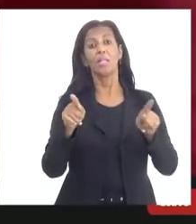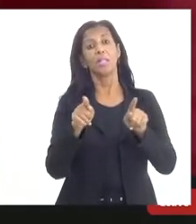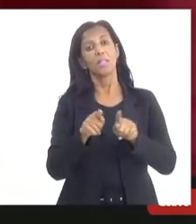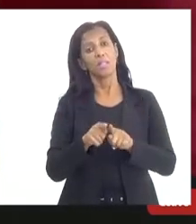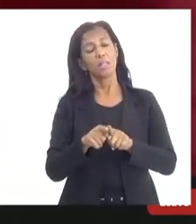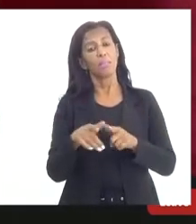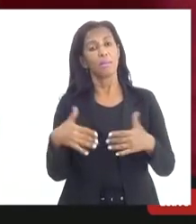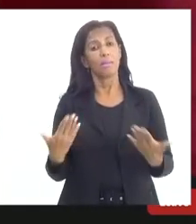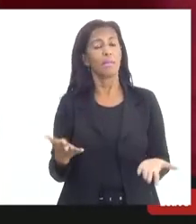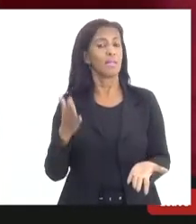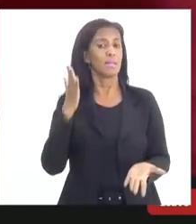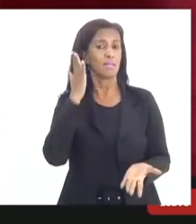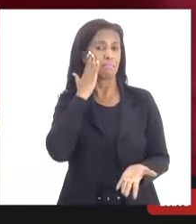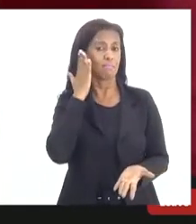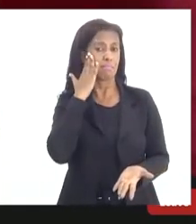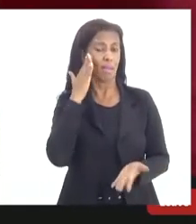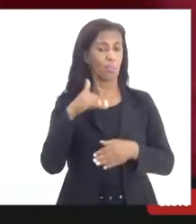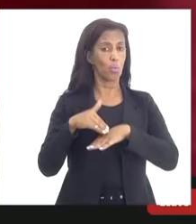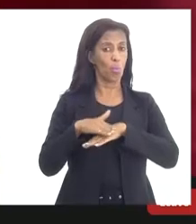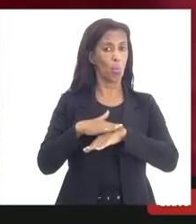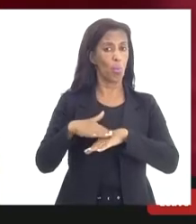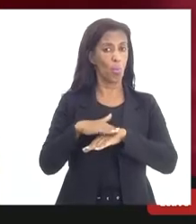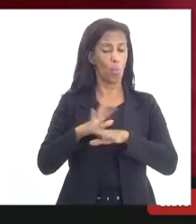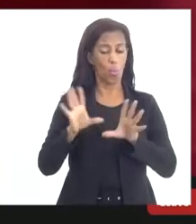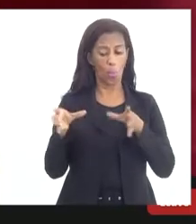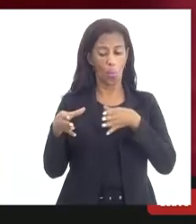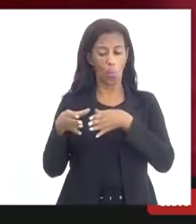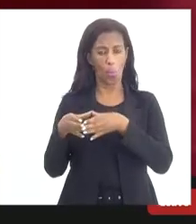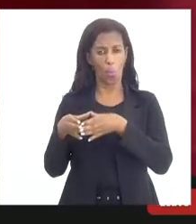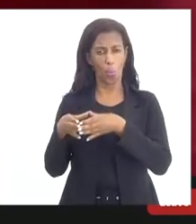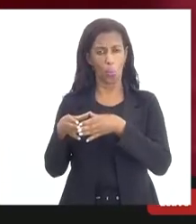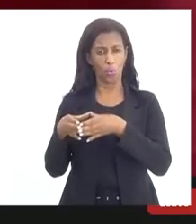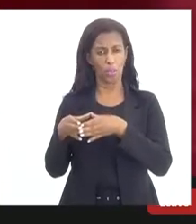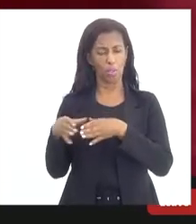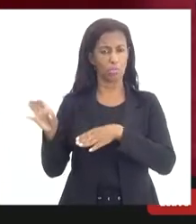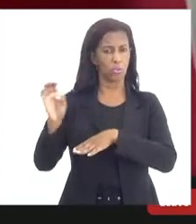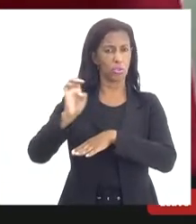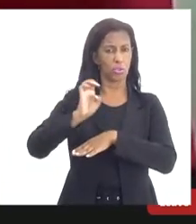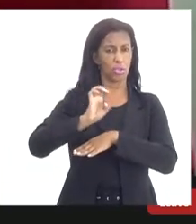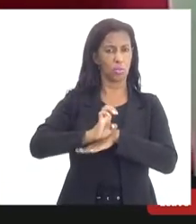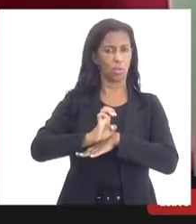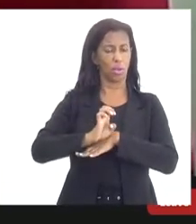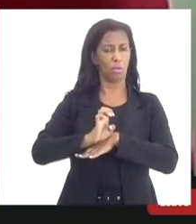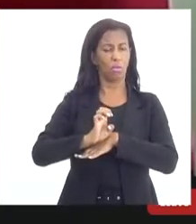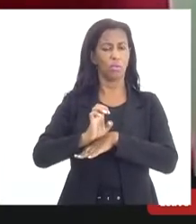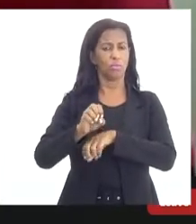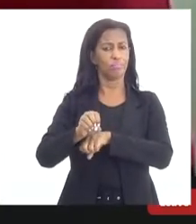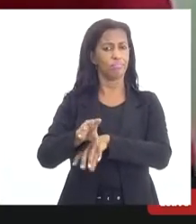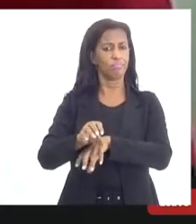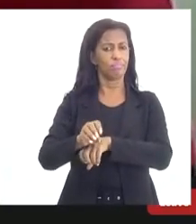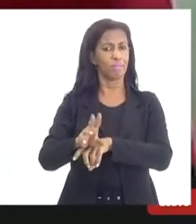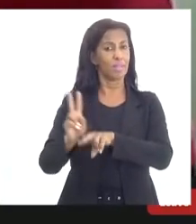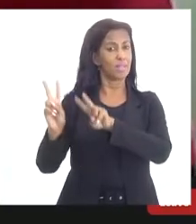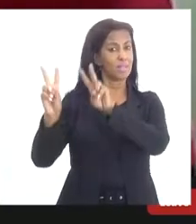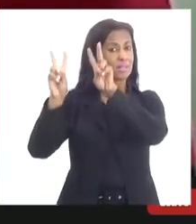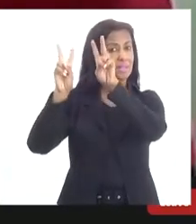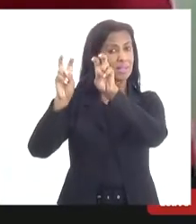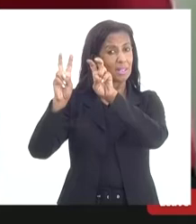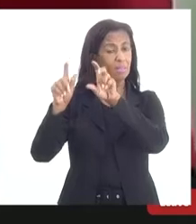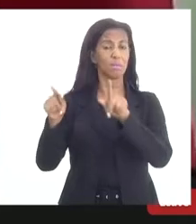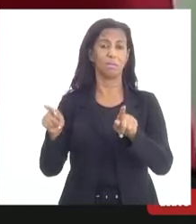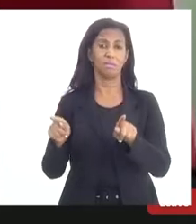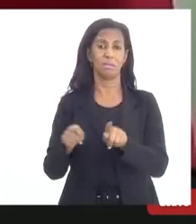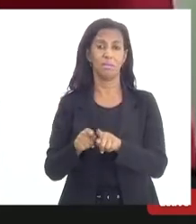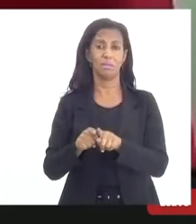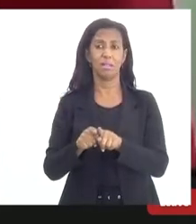sabe deputado Valdeck conversar com o conselho estadual de educação para que esse tema faça parte também